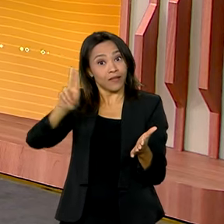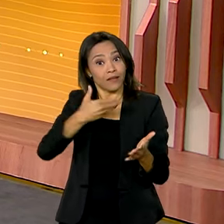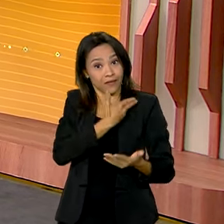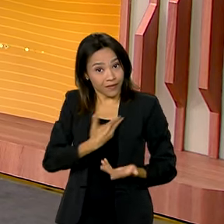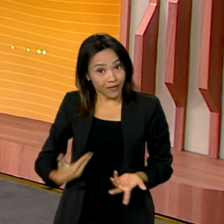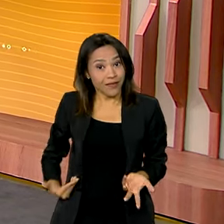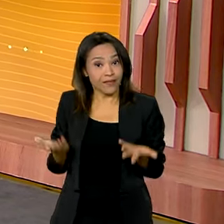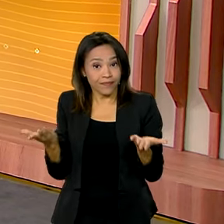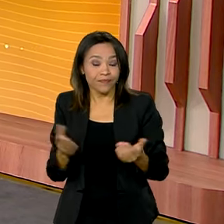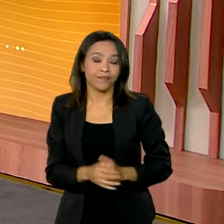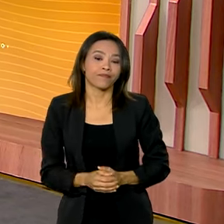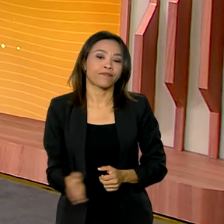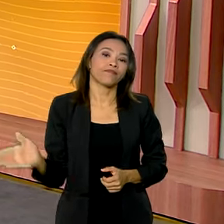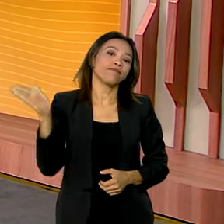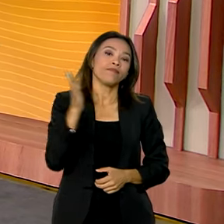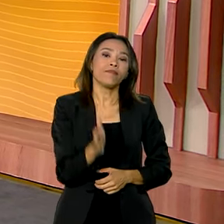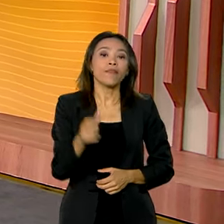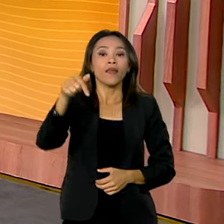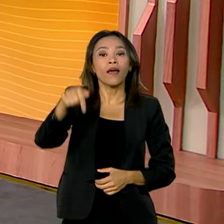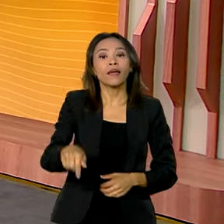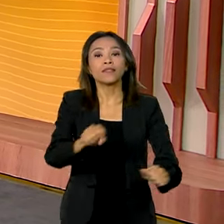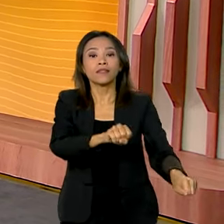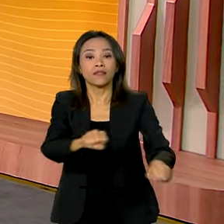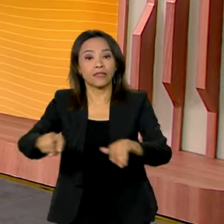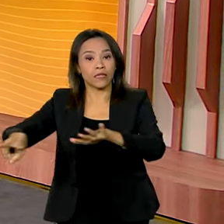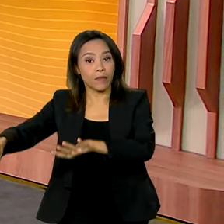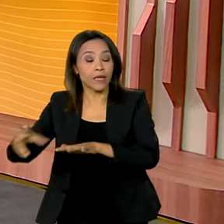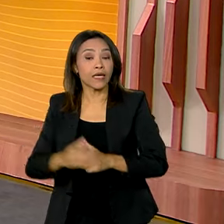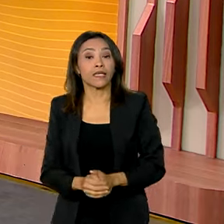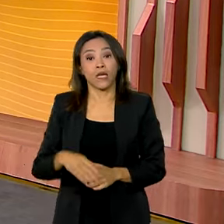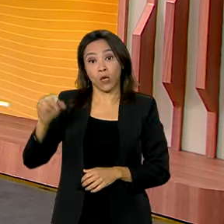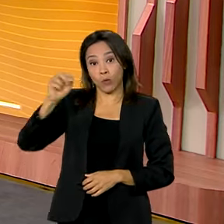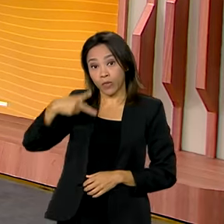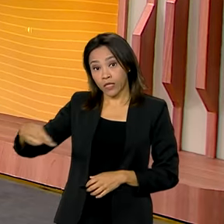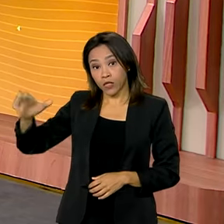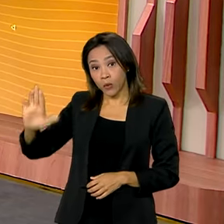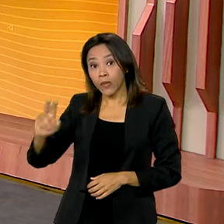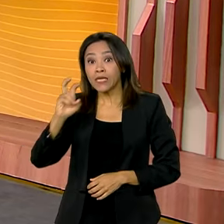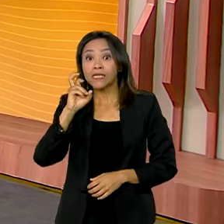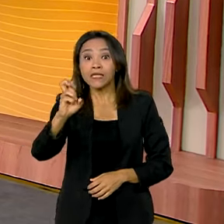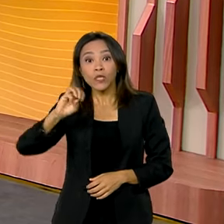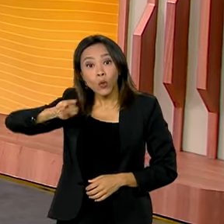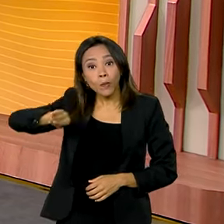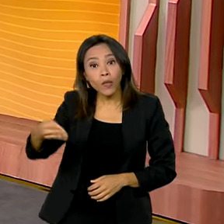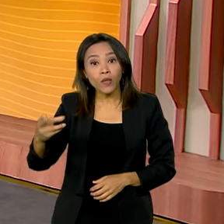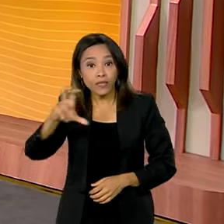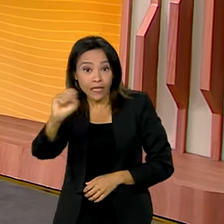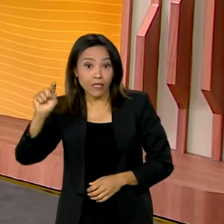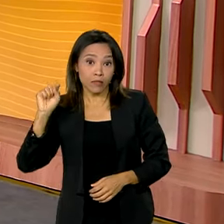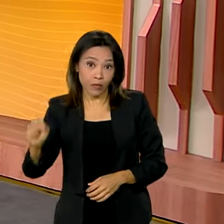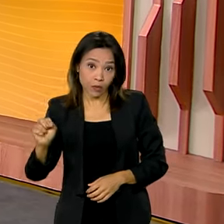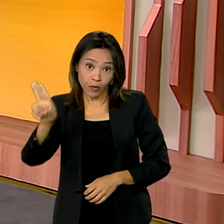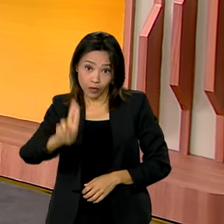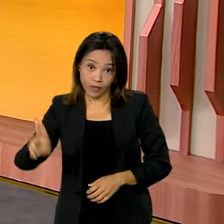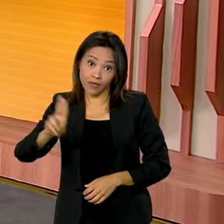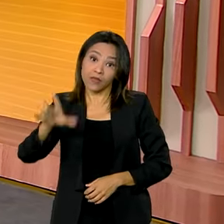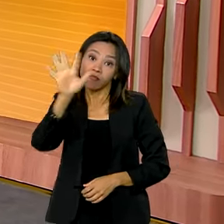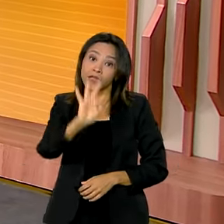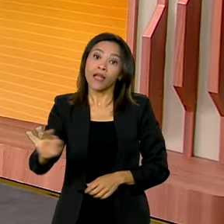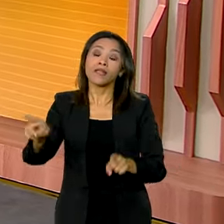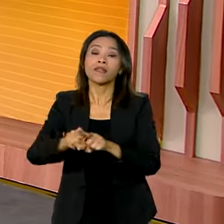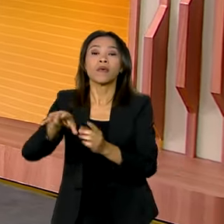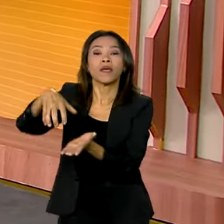E olha, esta semana o presidente Lula anunciou R 5,5 bilhões para universidades federais e hospitais